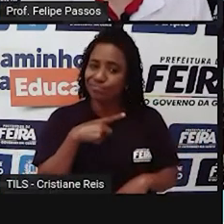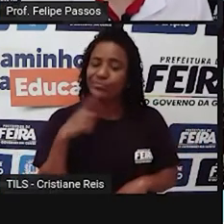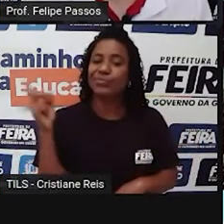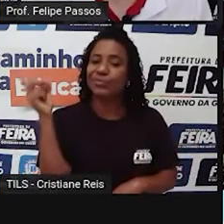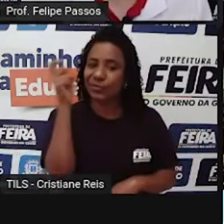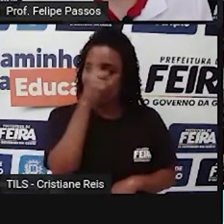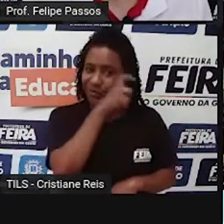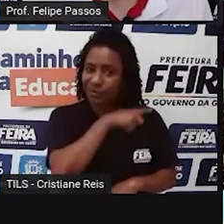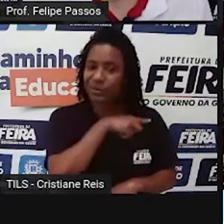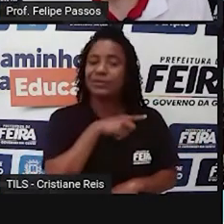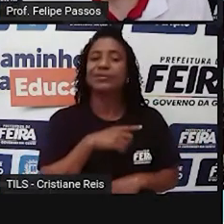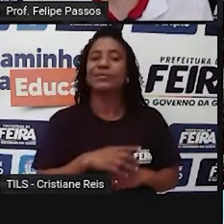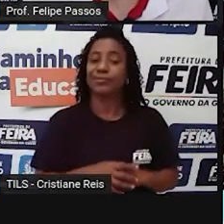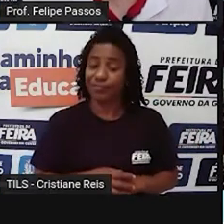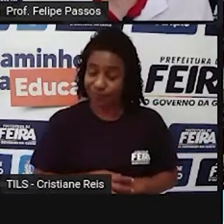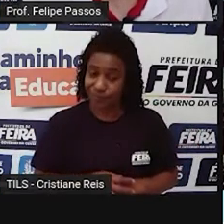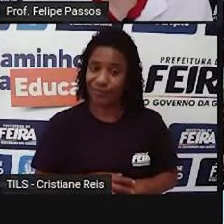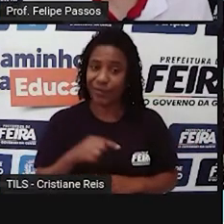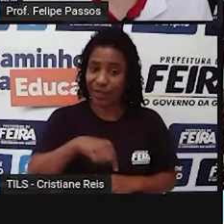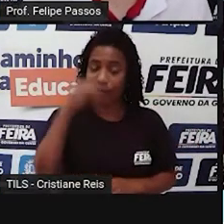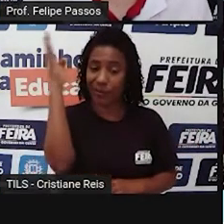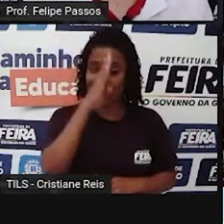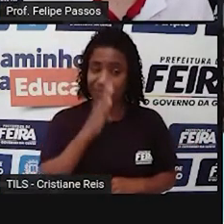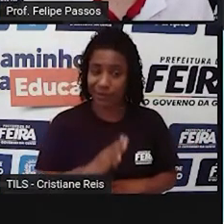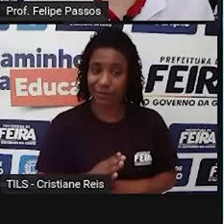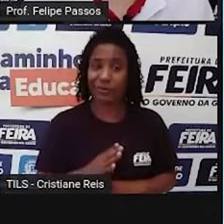o nosso meio ambiente aqui no Brasil e no mundo.